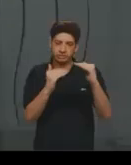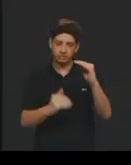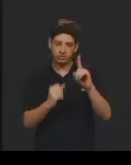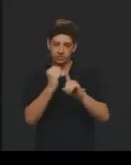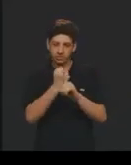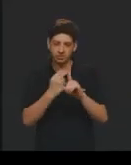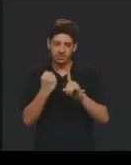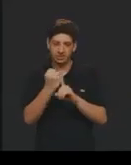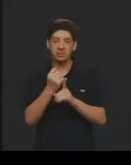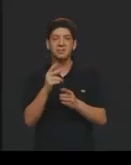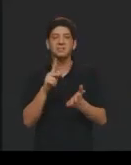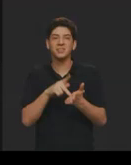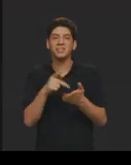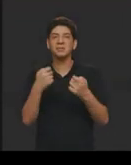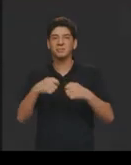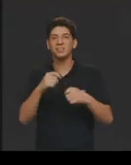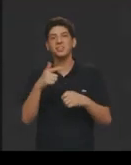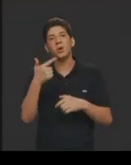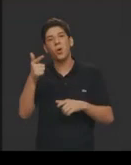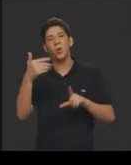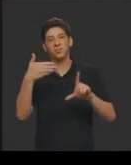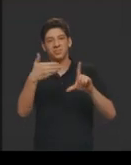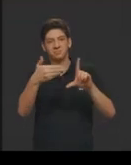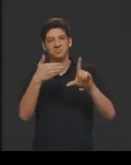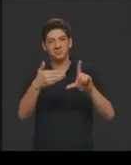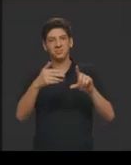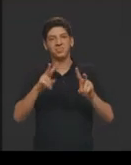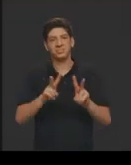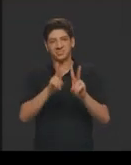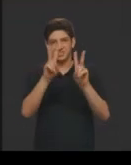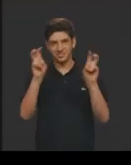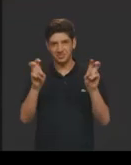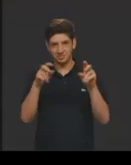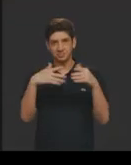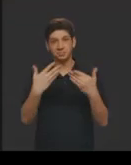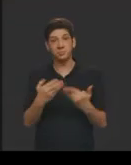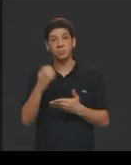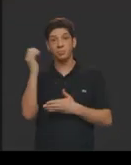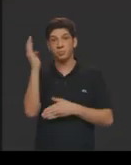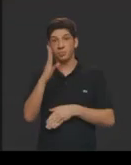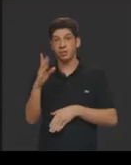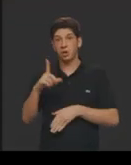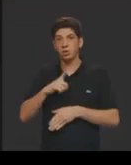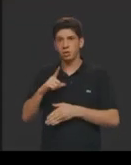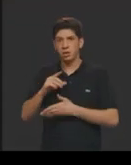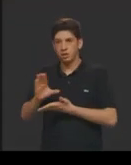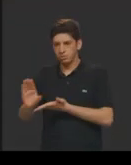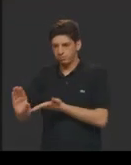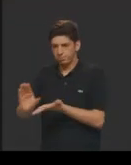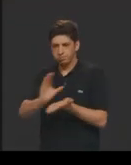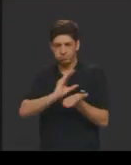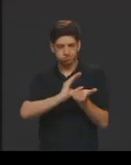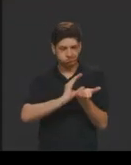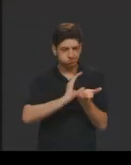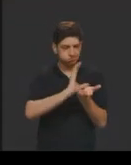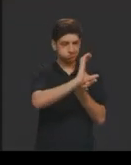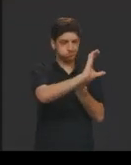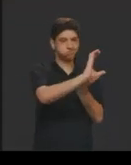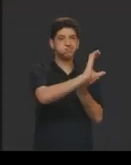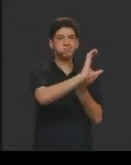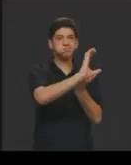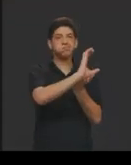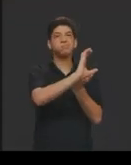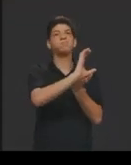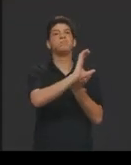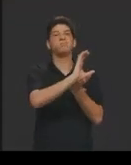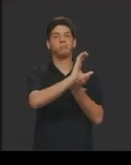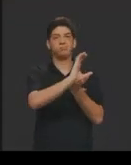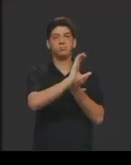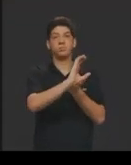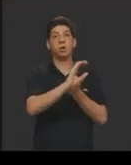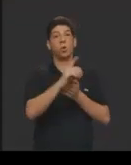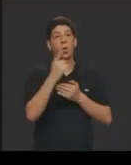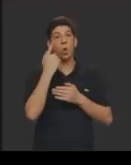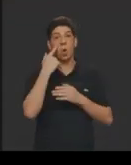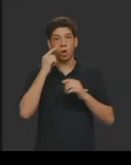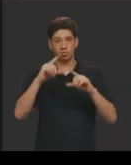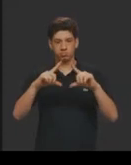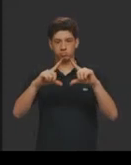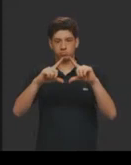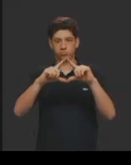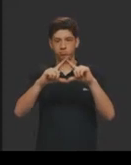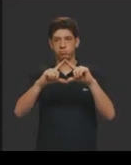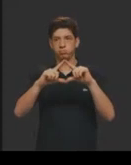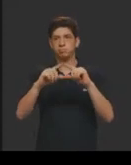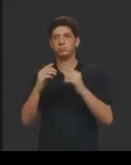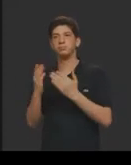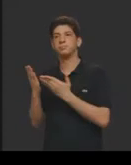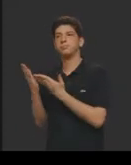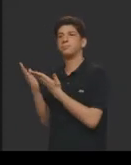outra aula nessa discussão, o Brasil tem essa questão de concentração de renda, uma hiperconcentração de renda, que a gente vai olhar essa pirâmide, ela mostra muito